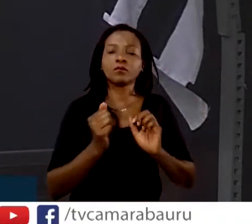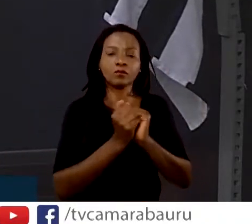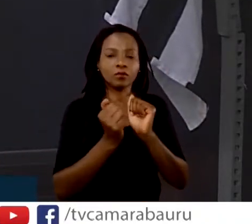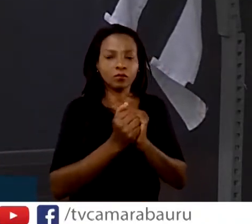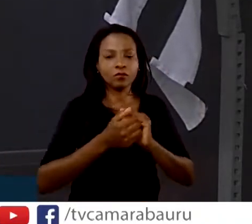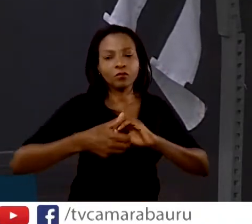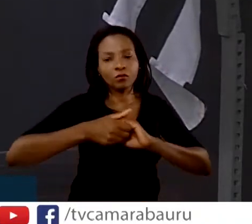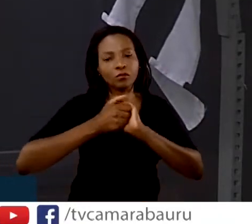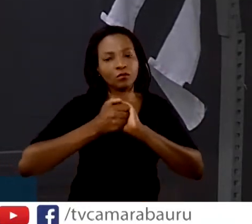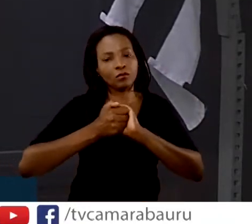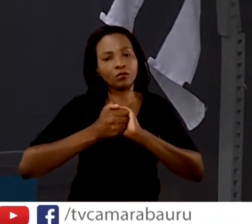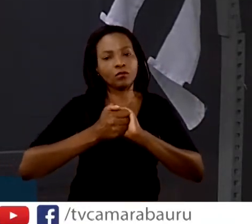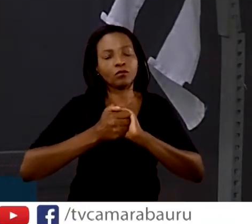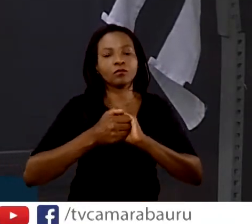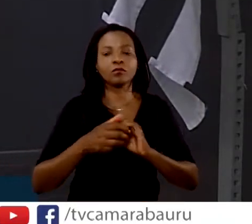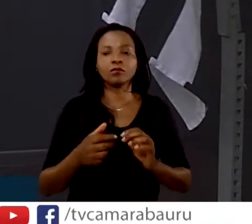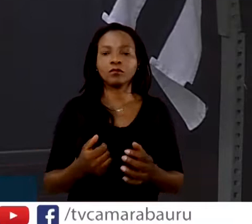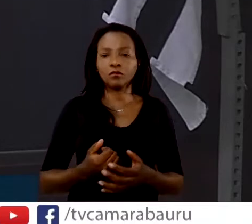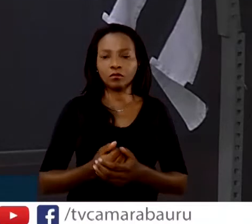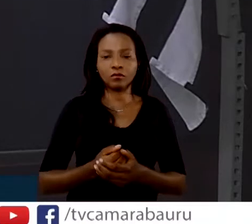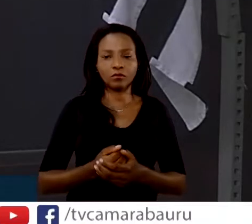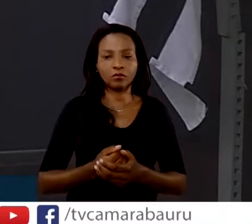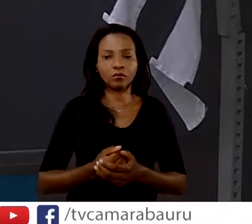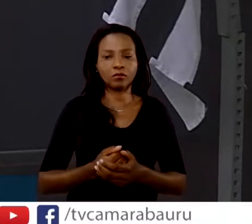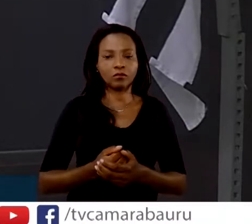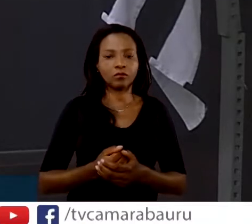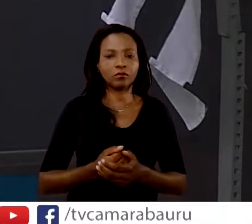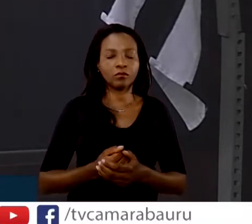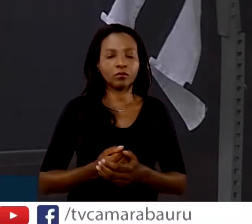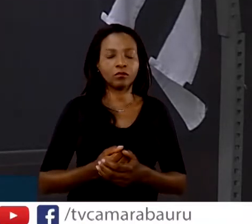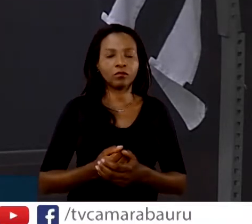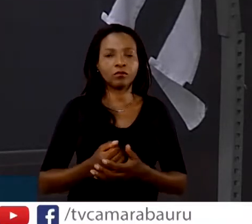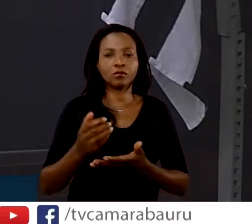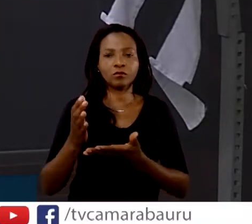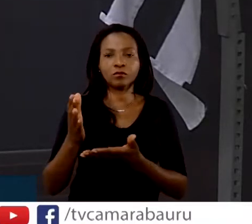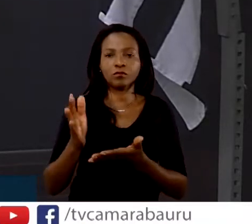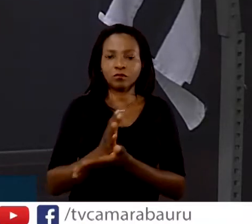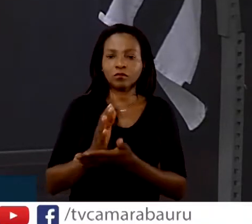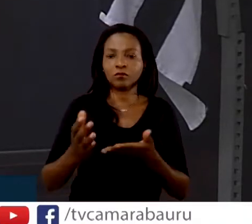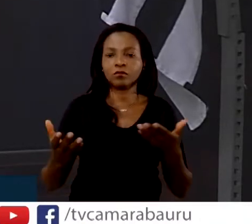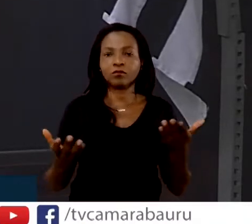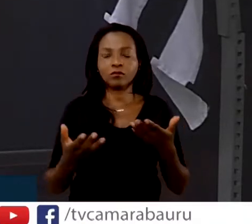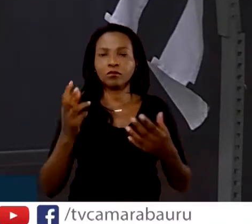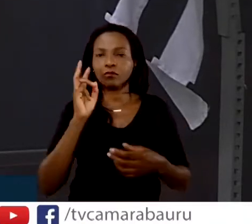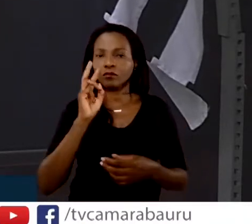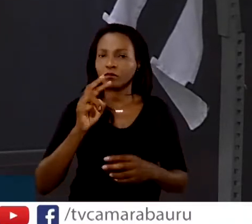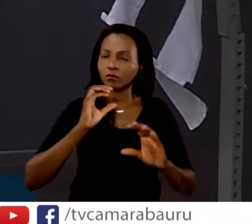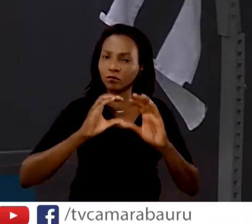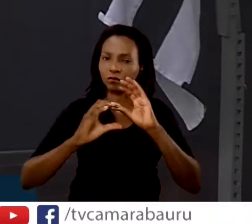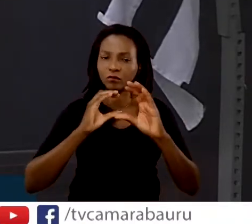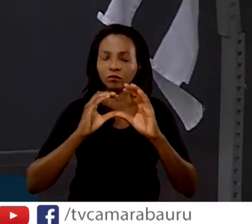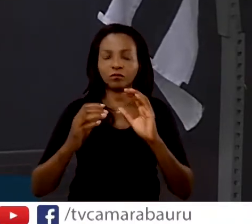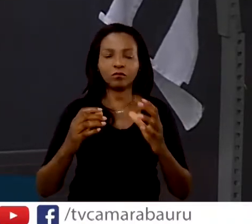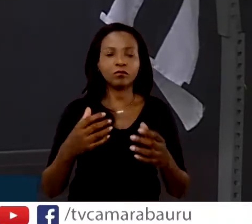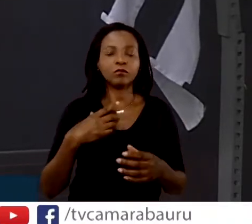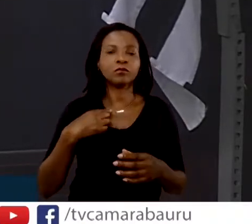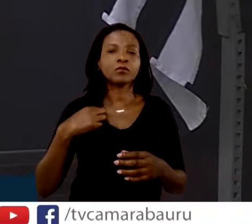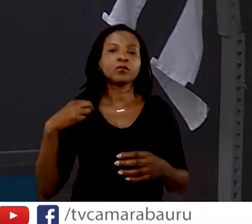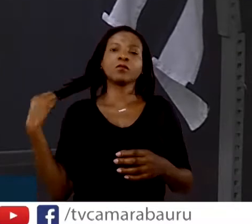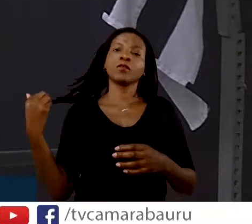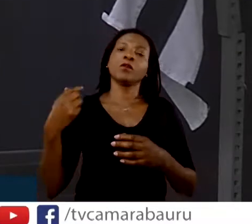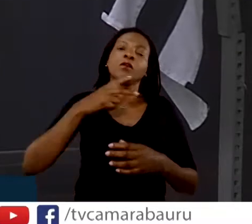a todos e todas e aqueles que realmente nos assistem através dos nossos canais de comunicação. Senhor presidente, quero